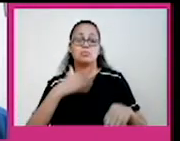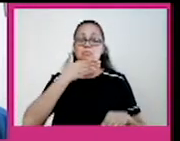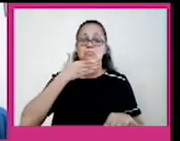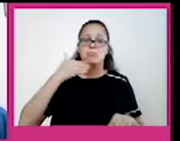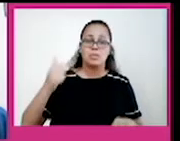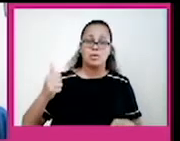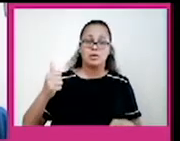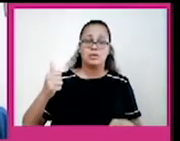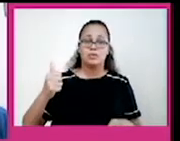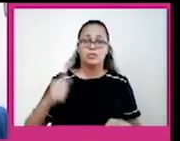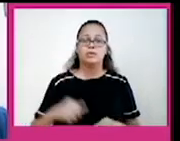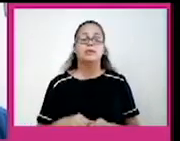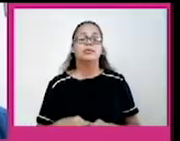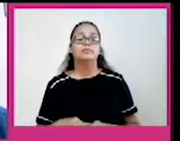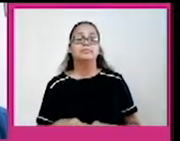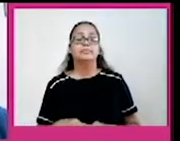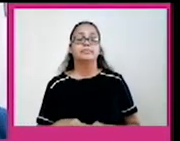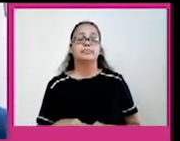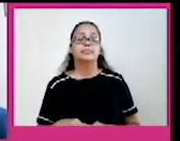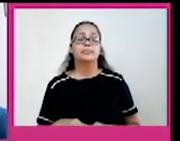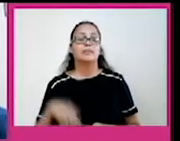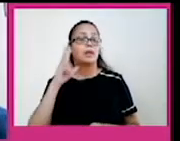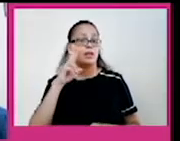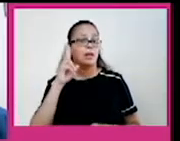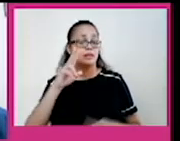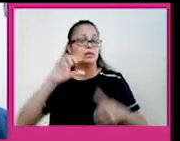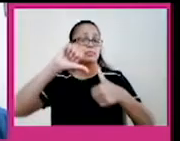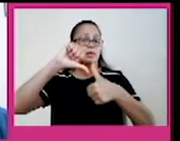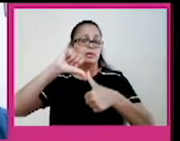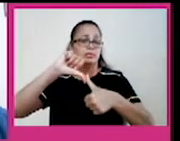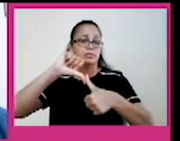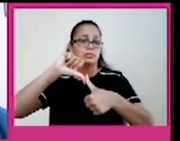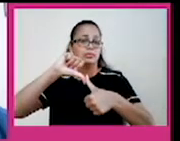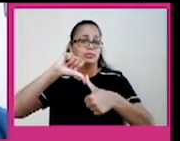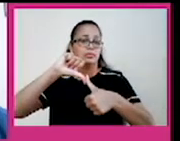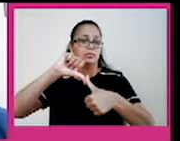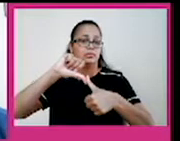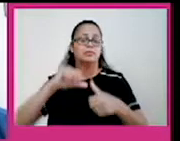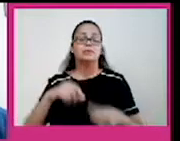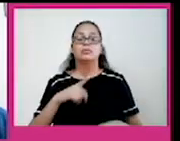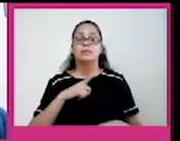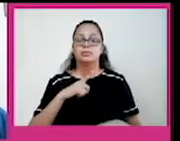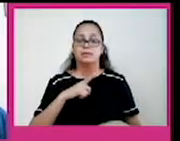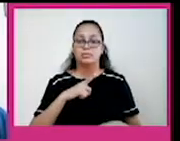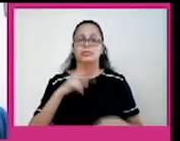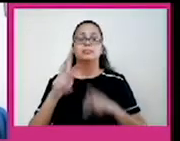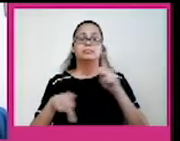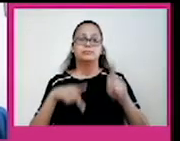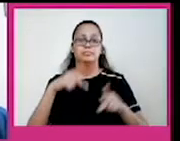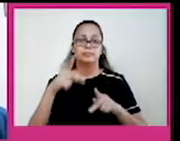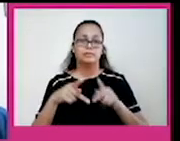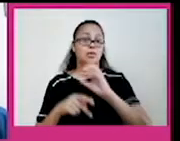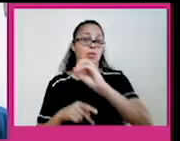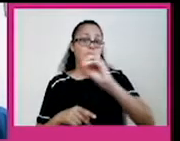dificultam então a ocupação humana. Então lembre-se disso, na América Central, a ocupação, a distribuição populacional, ela é mais